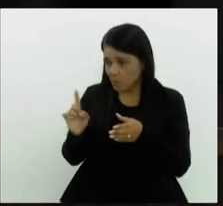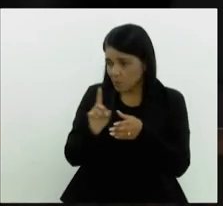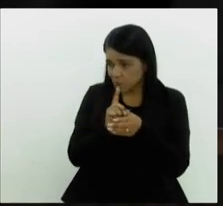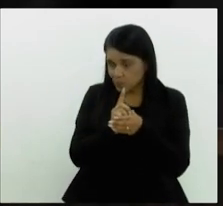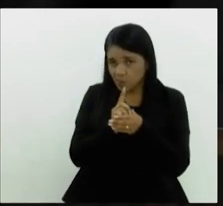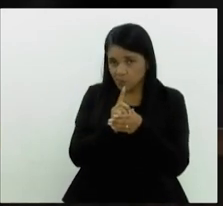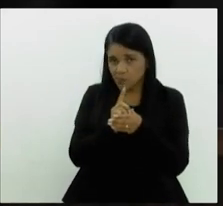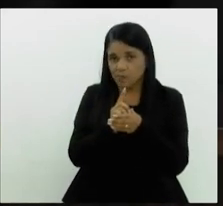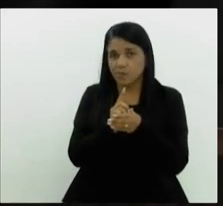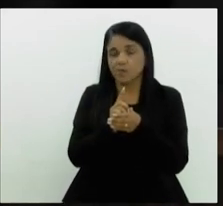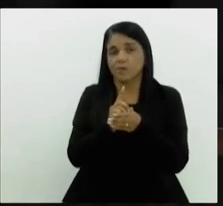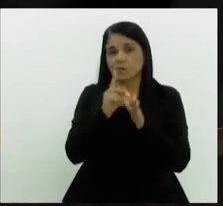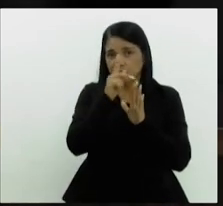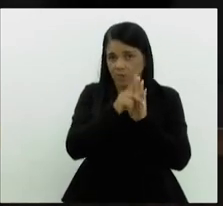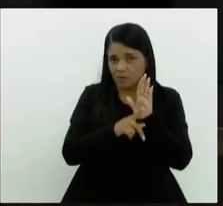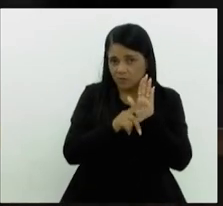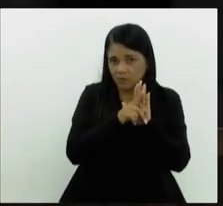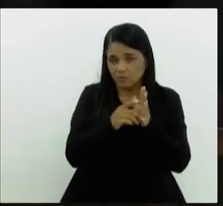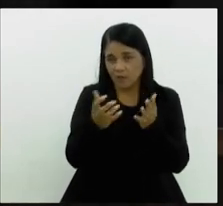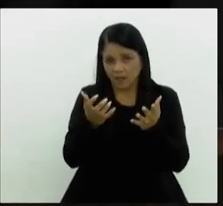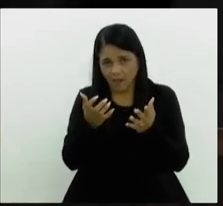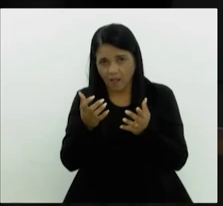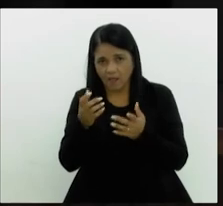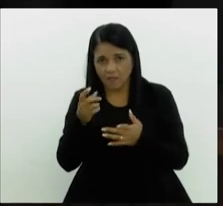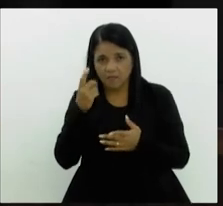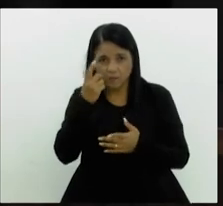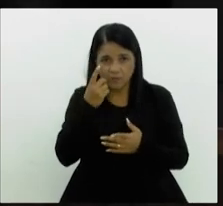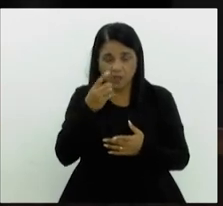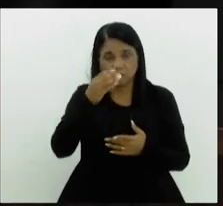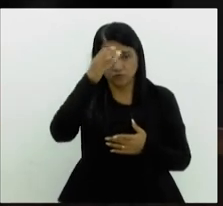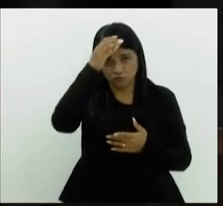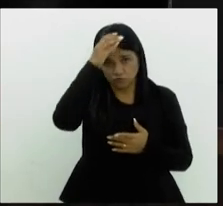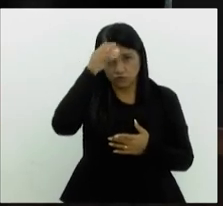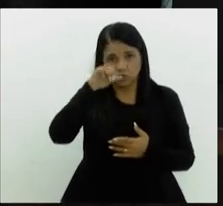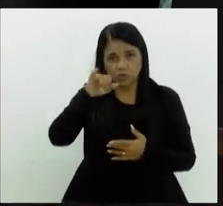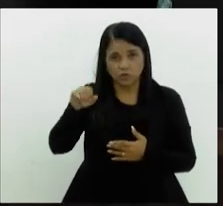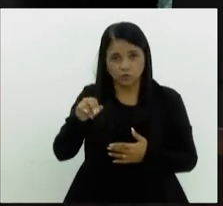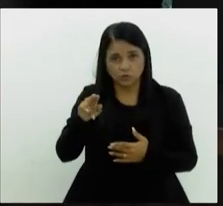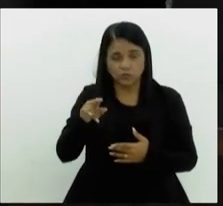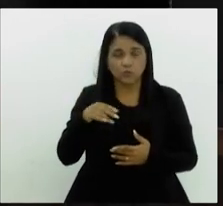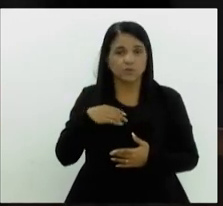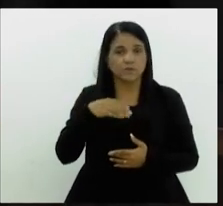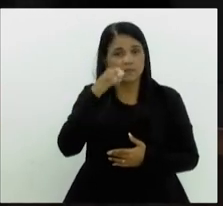deputados, quem queira. Tia Ju, tia Célia,